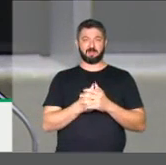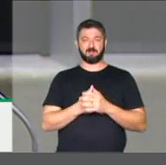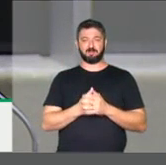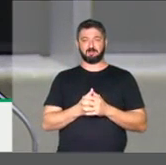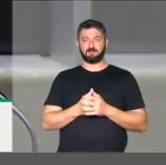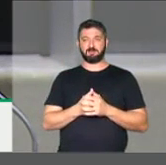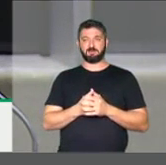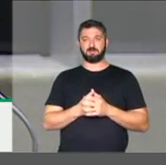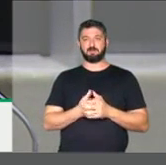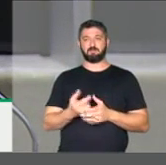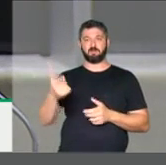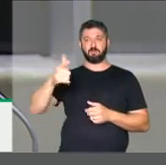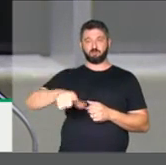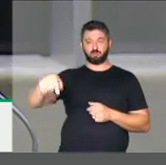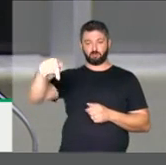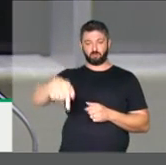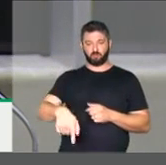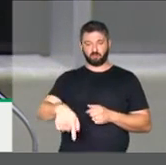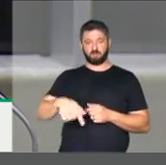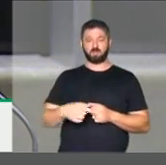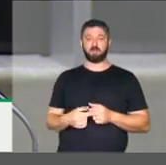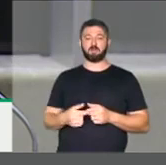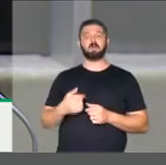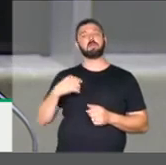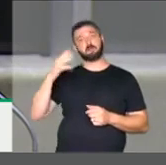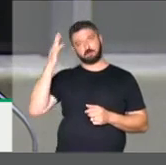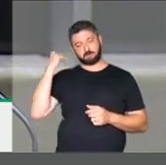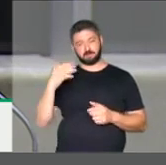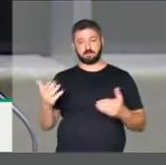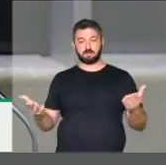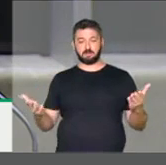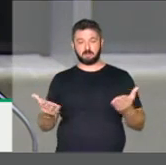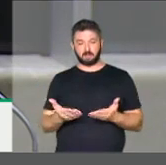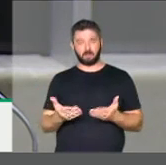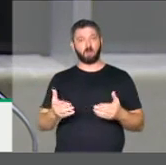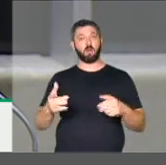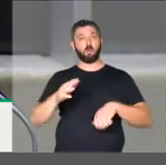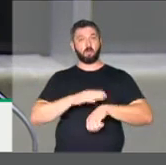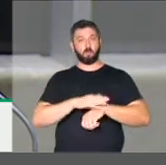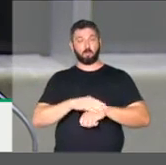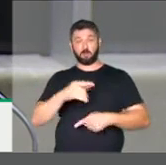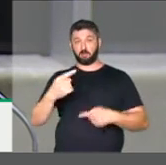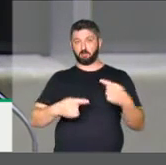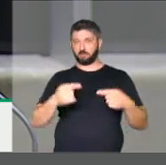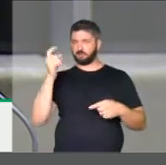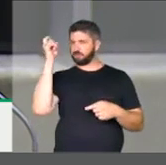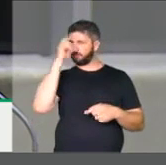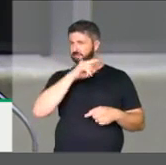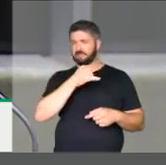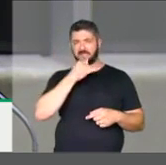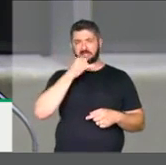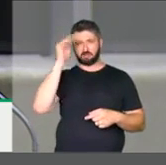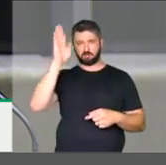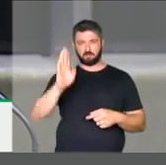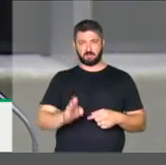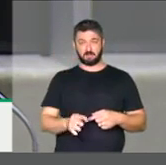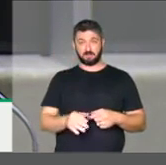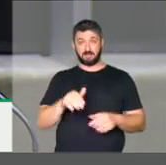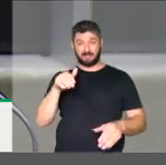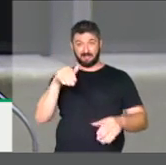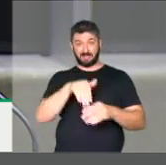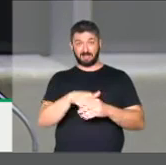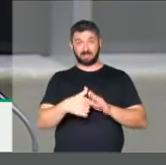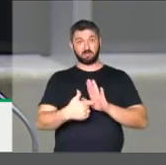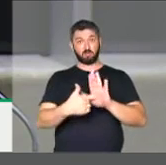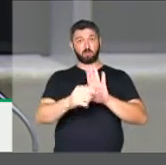voto de confiança para estar aqui, mesmo sabendo que o momento político é muito triste no país. A eleição deixou